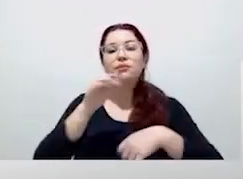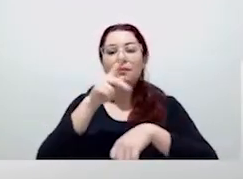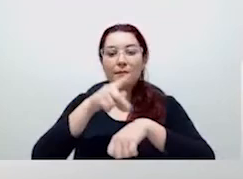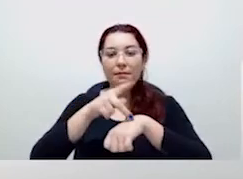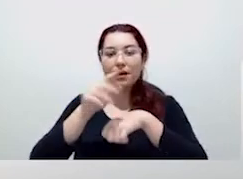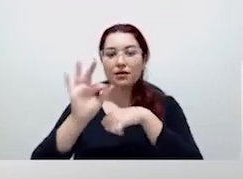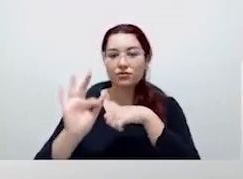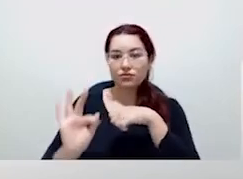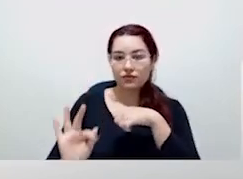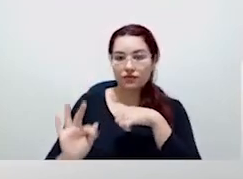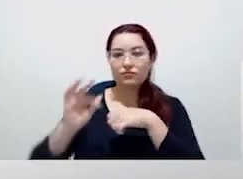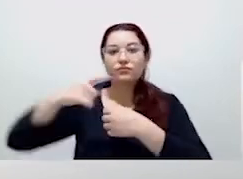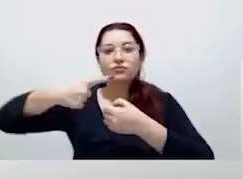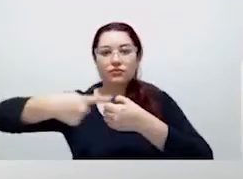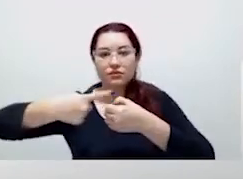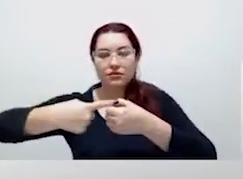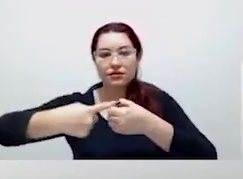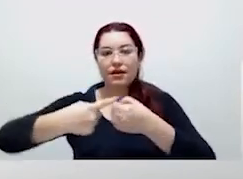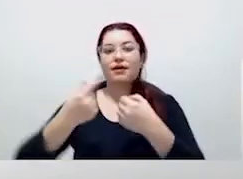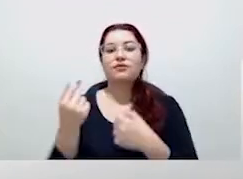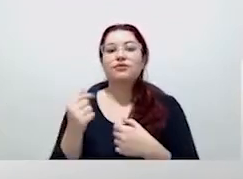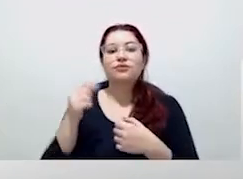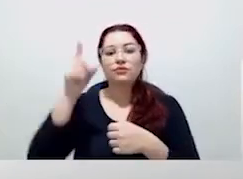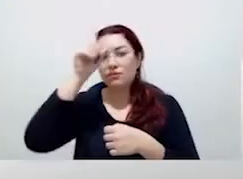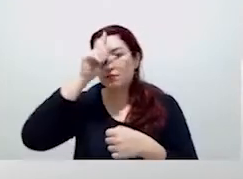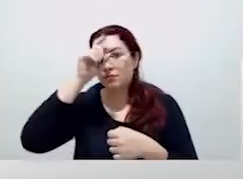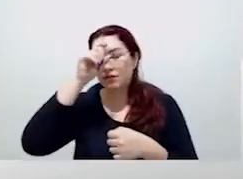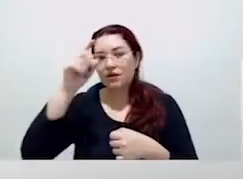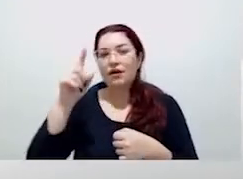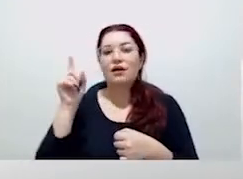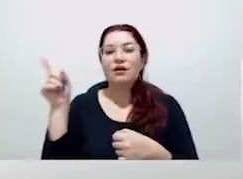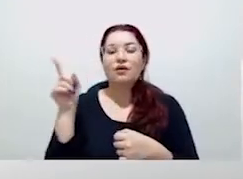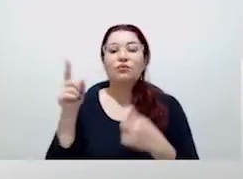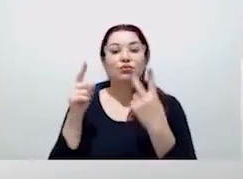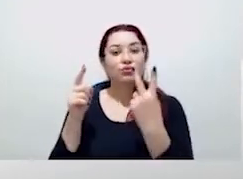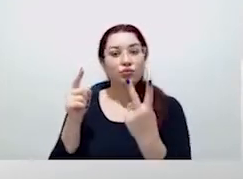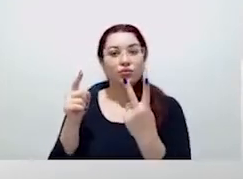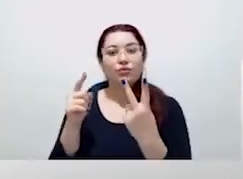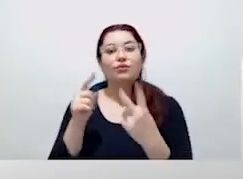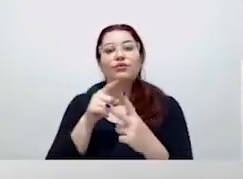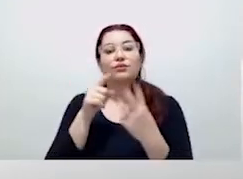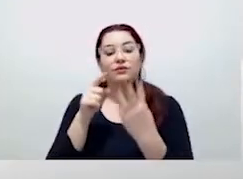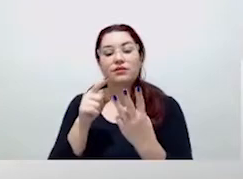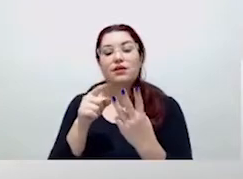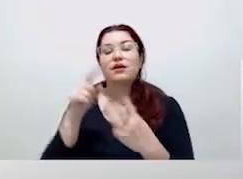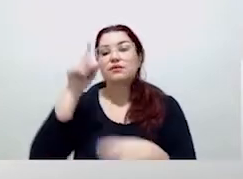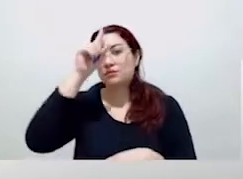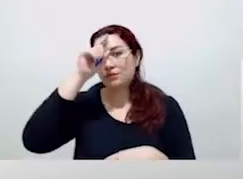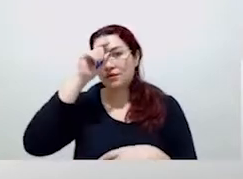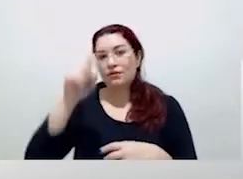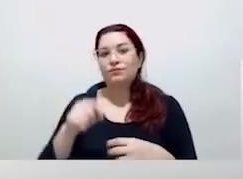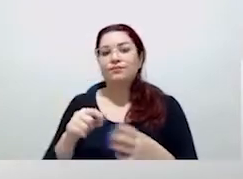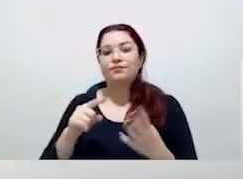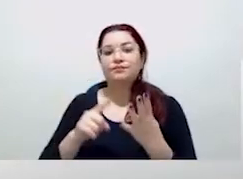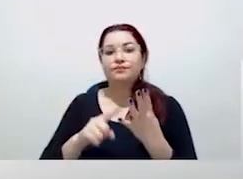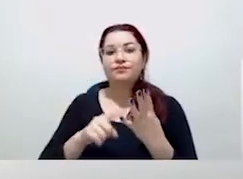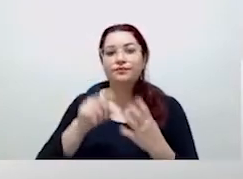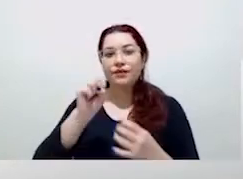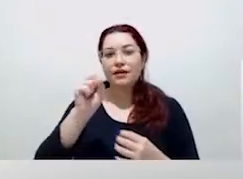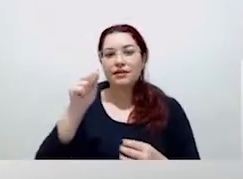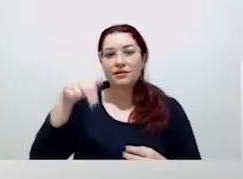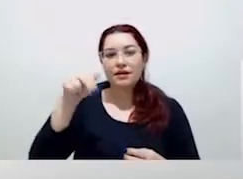beneficente doutor César Santos, o hospital de clínicas de Passo Fundo e o hospital São Vicente de Paula, o Sananduva, no hospital